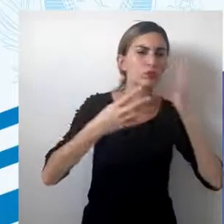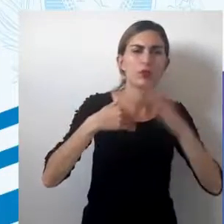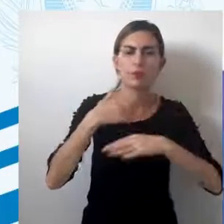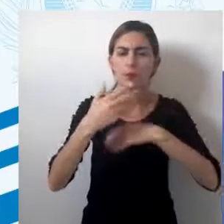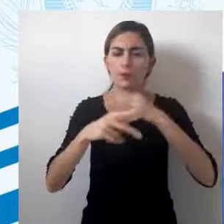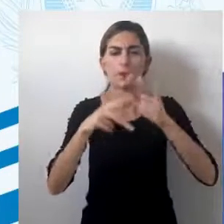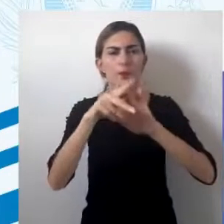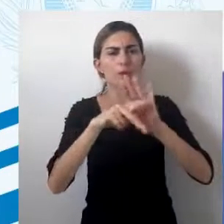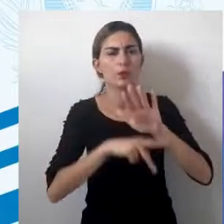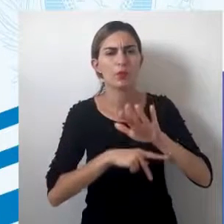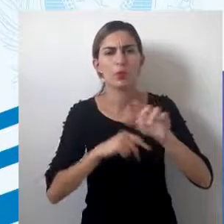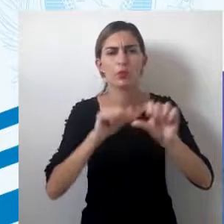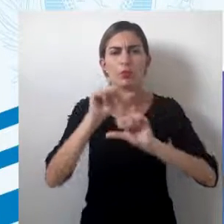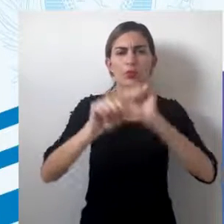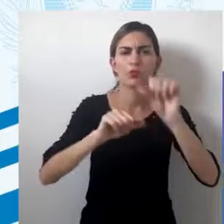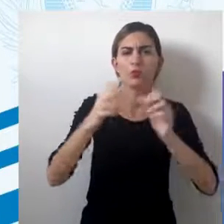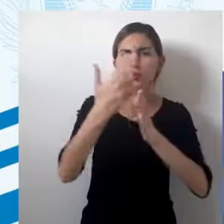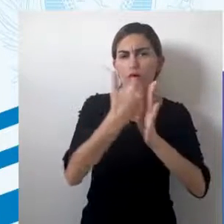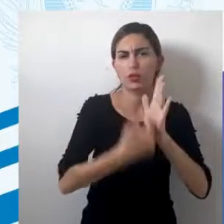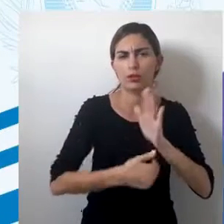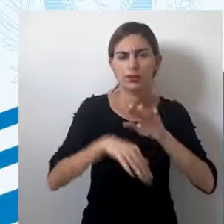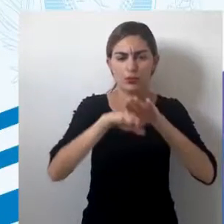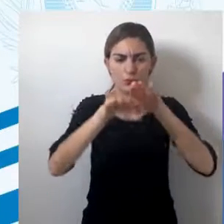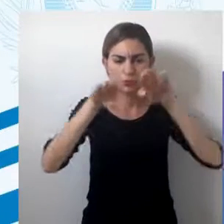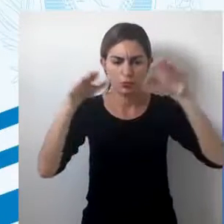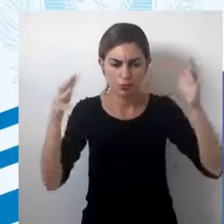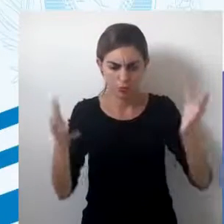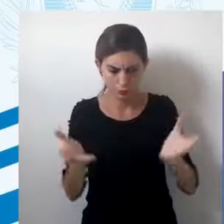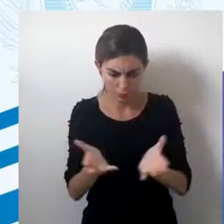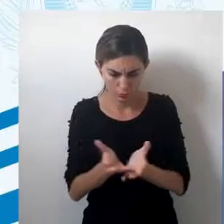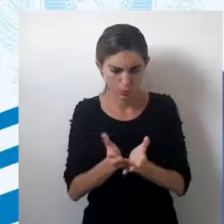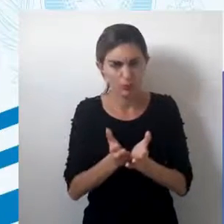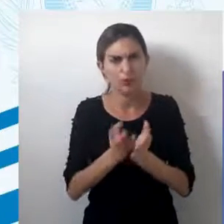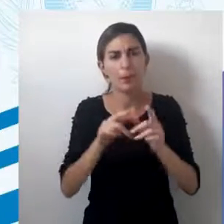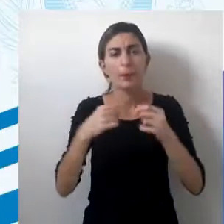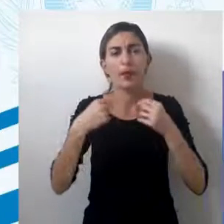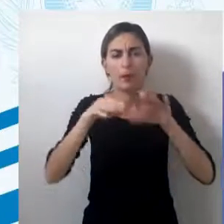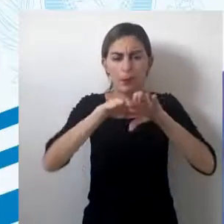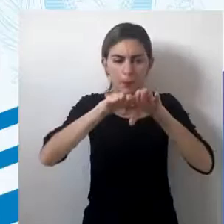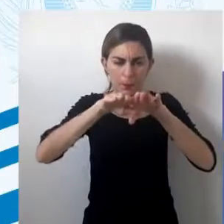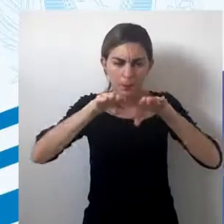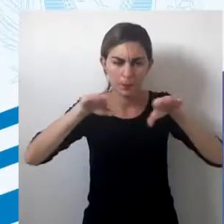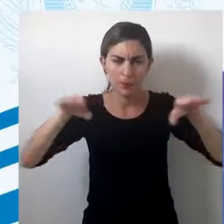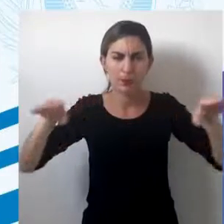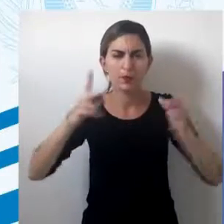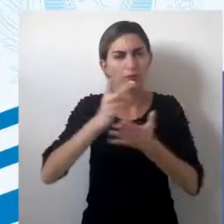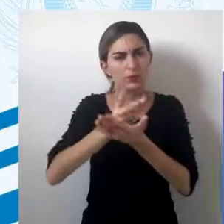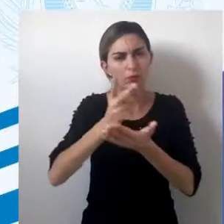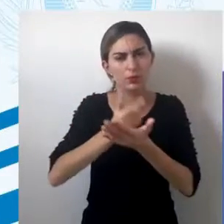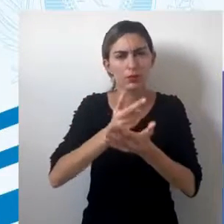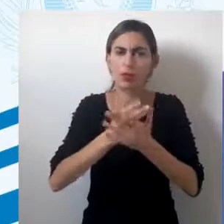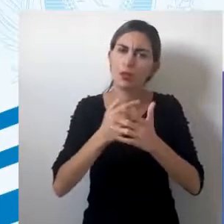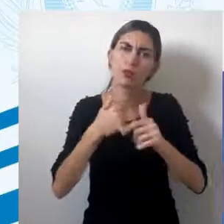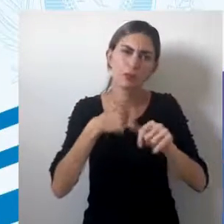ao problema de transferência de uma imagem da superfície curva da esfera da Terra para um plano que sempre vai acarretar deformações.